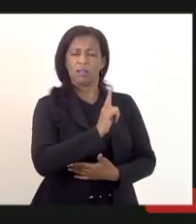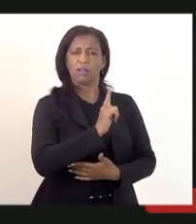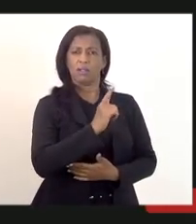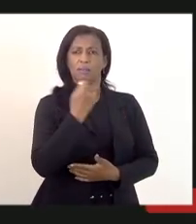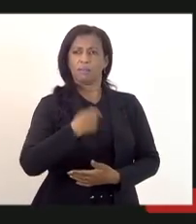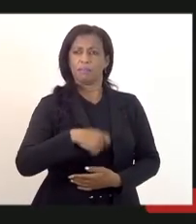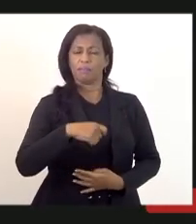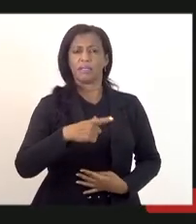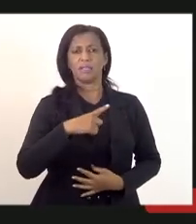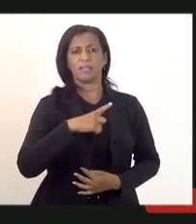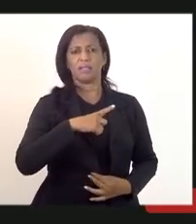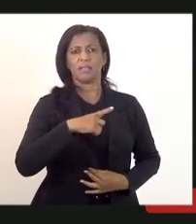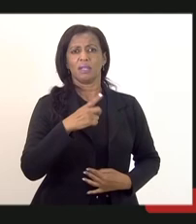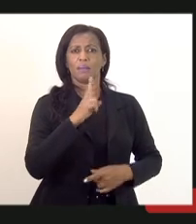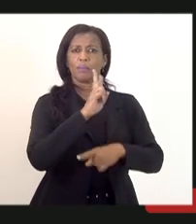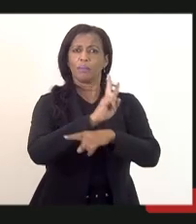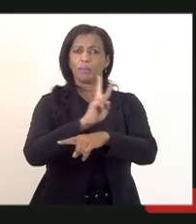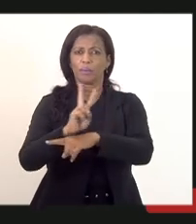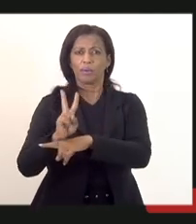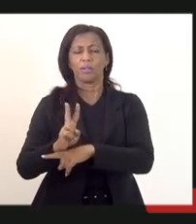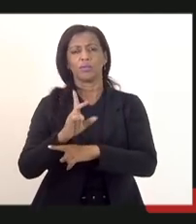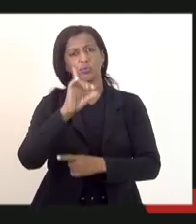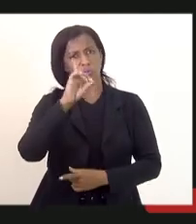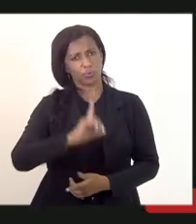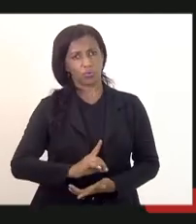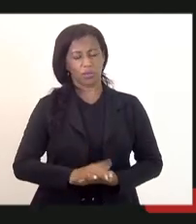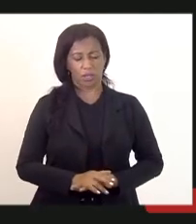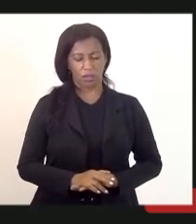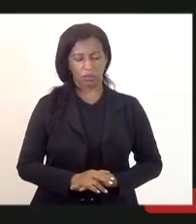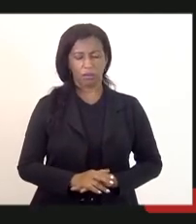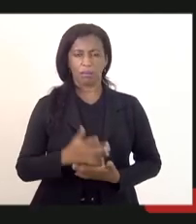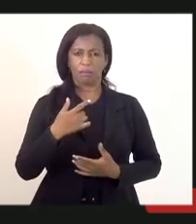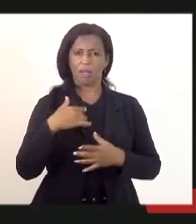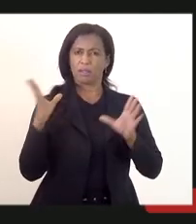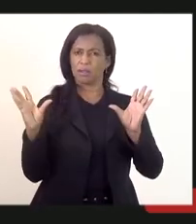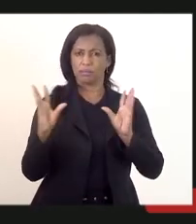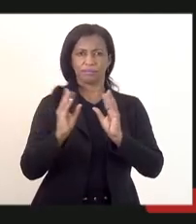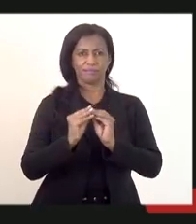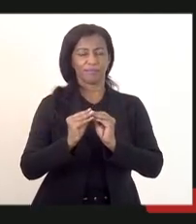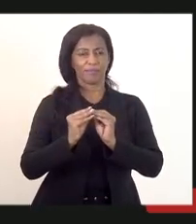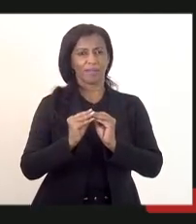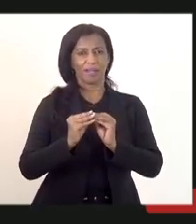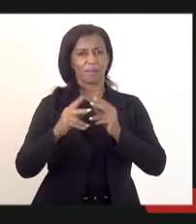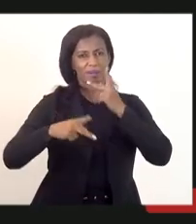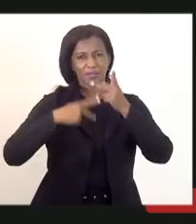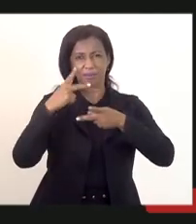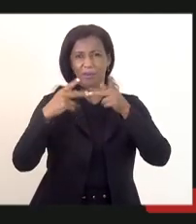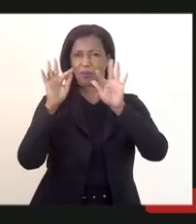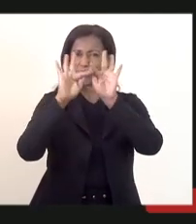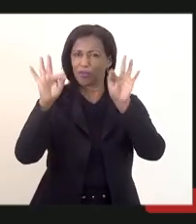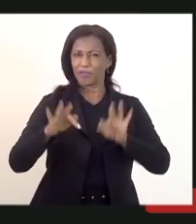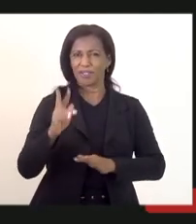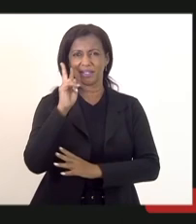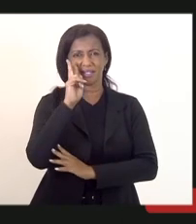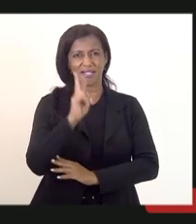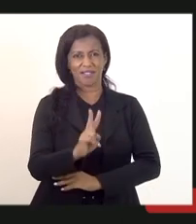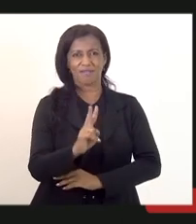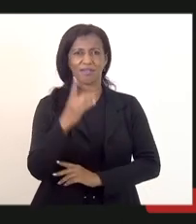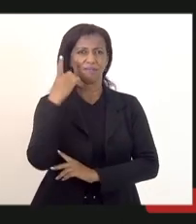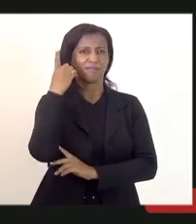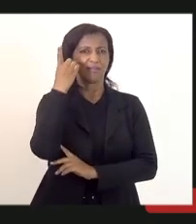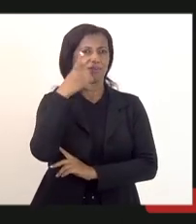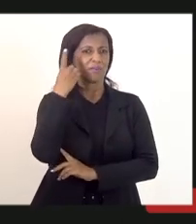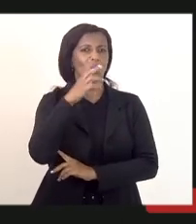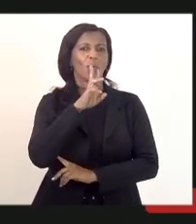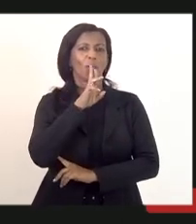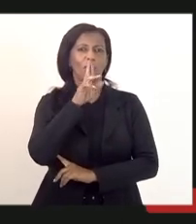preservado o seu direito mas eu termino as minhas palavras aqui muito feliz em ver muitas vezes o deputado Rodrigo